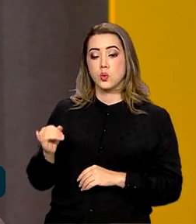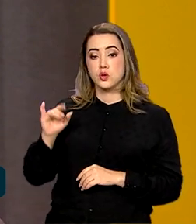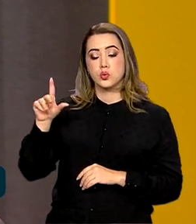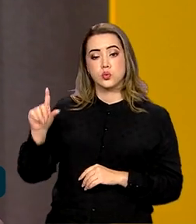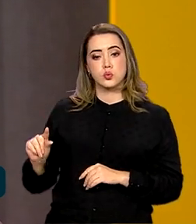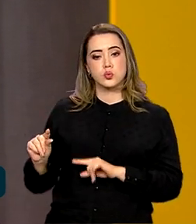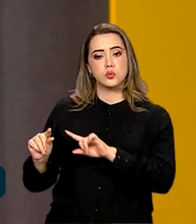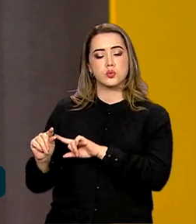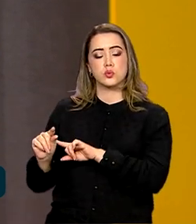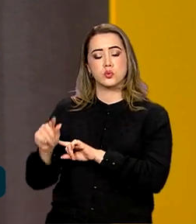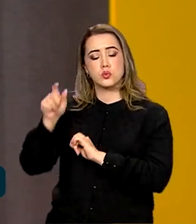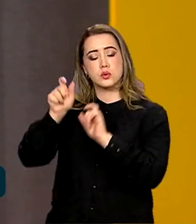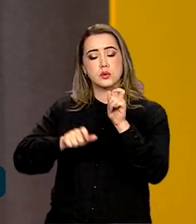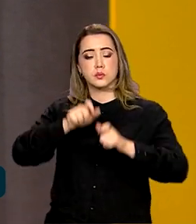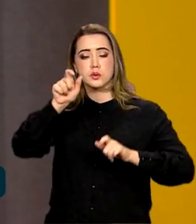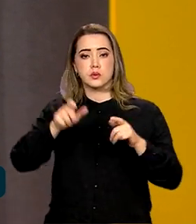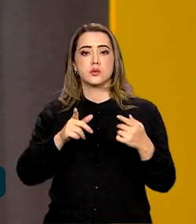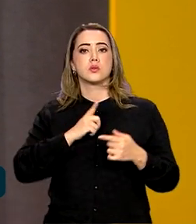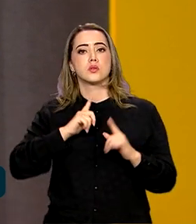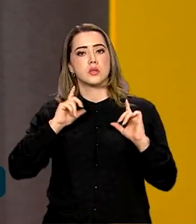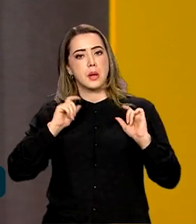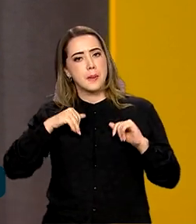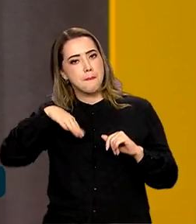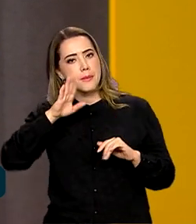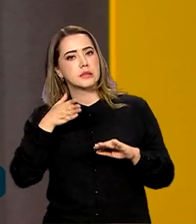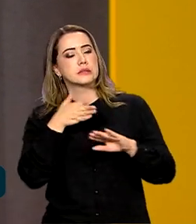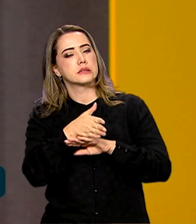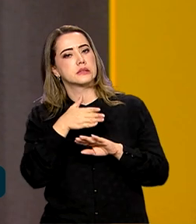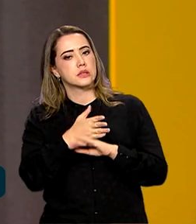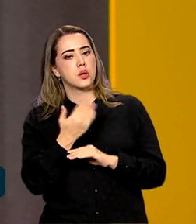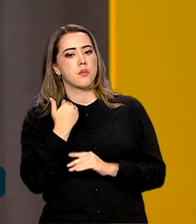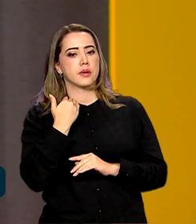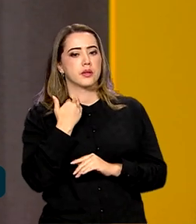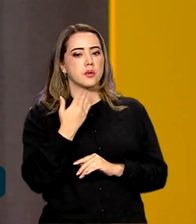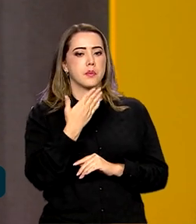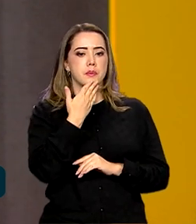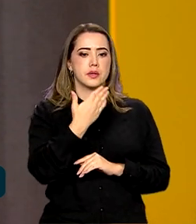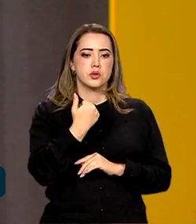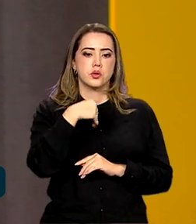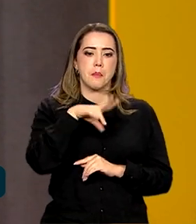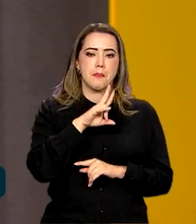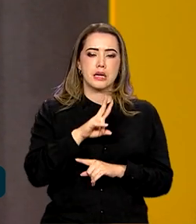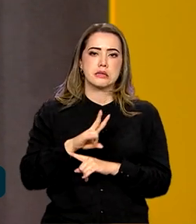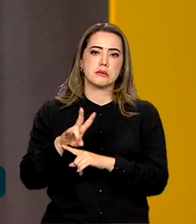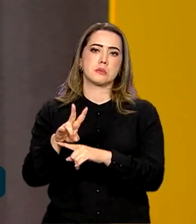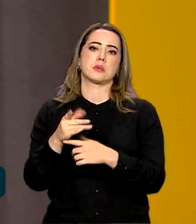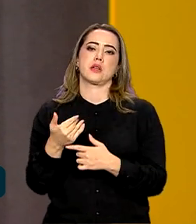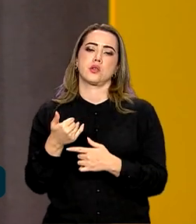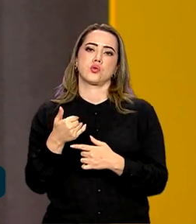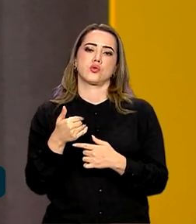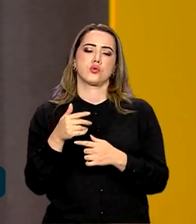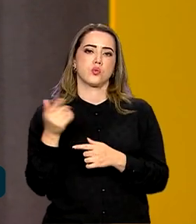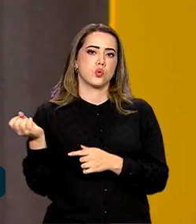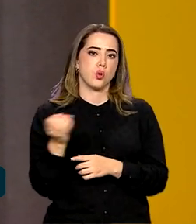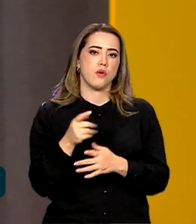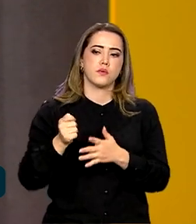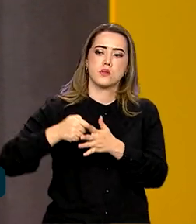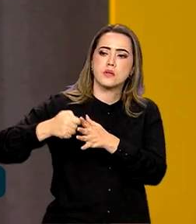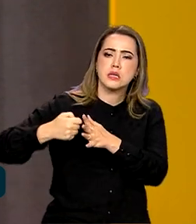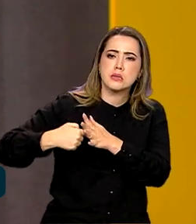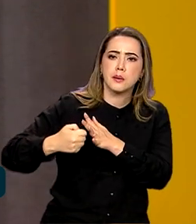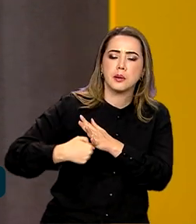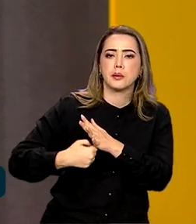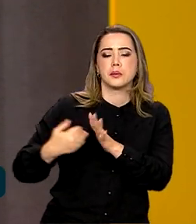juros, as pessoas tendem a ir mais ao banco, contrair mais empréstimos, fazer novos financiamentos até.